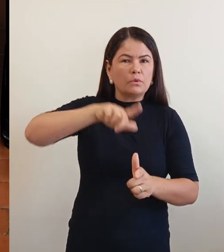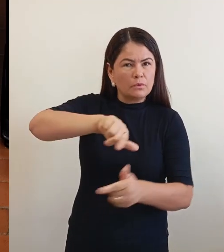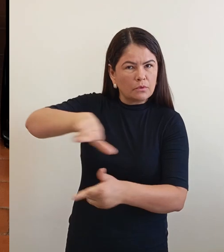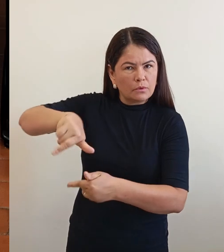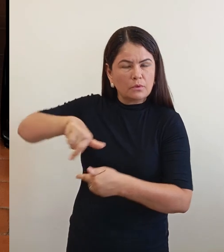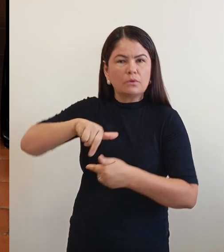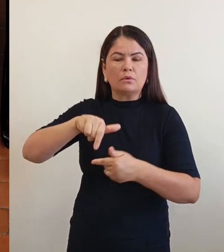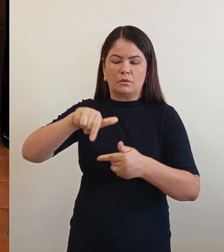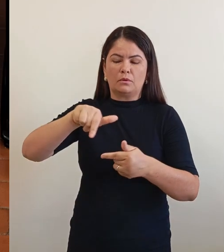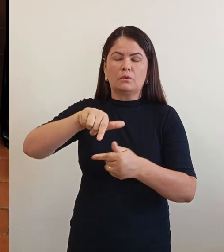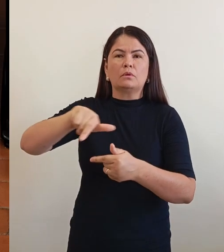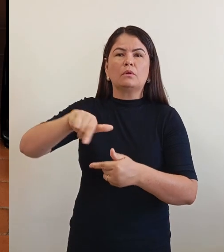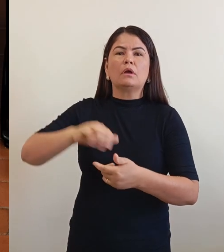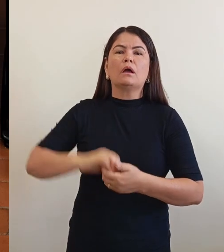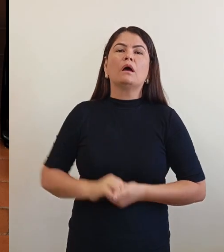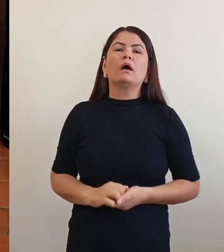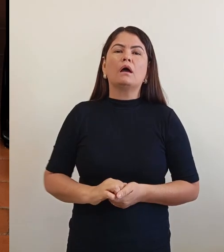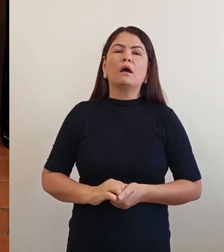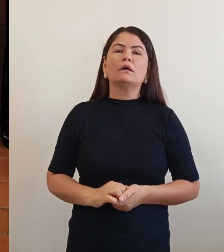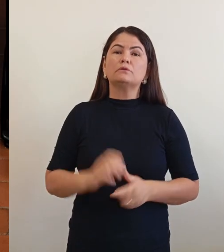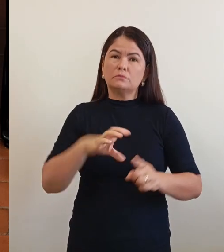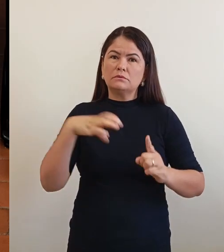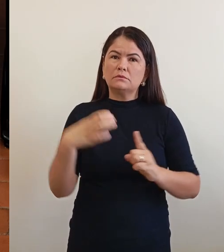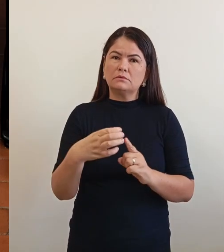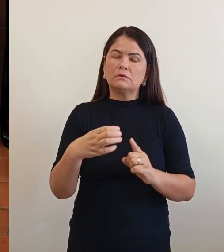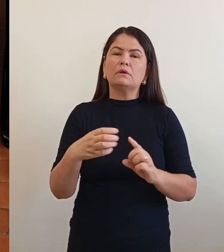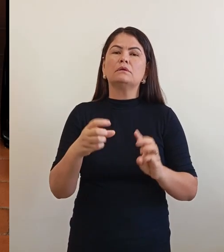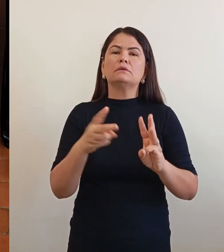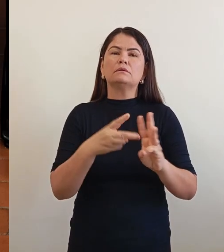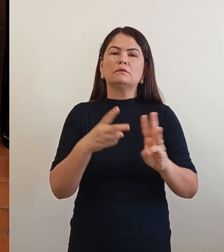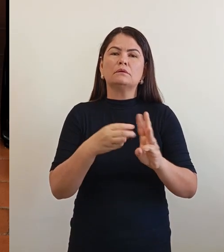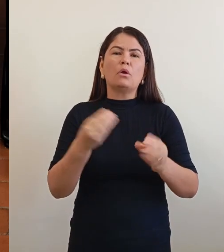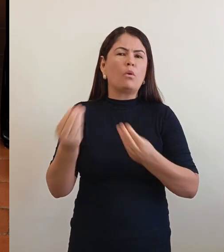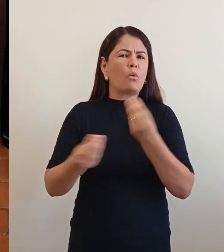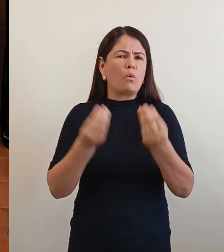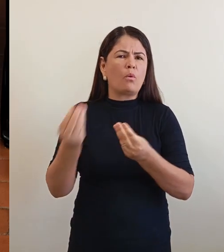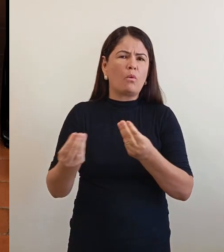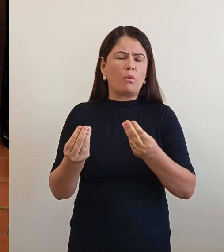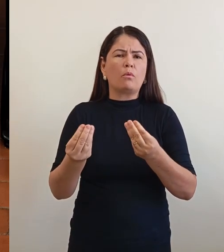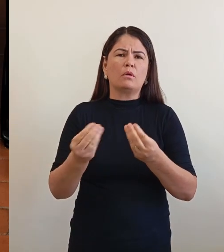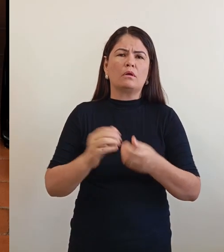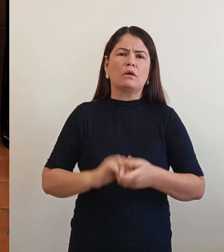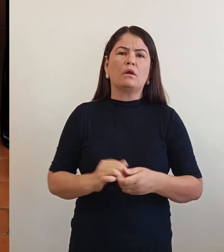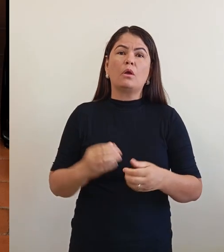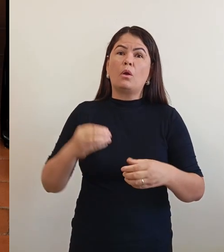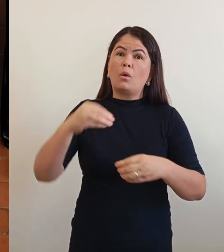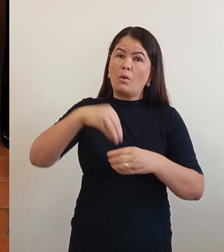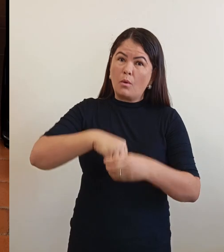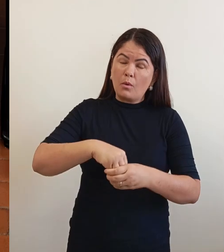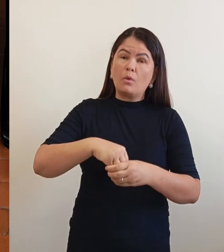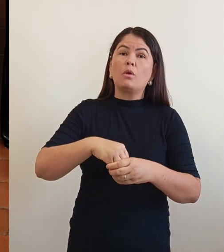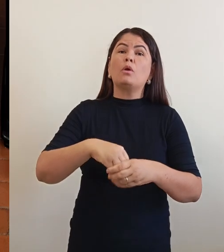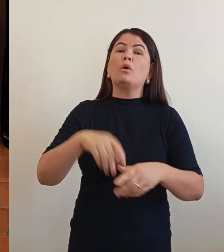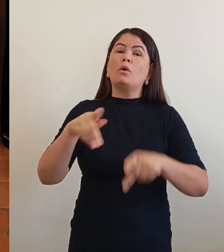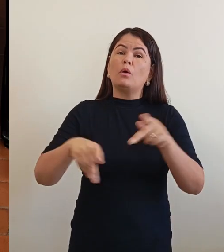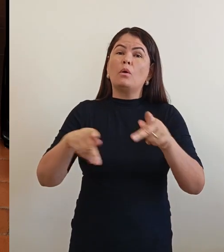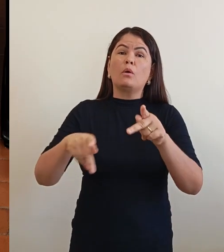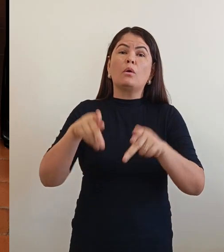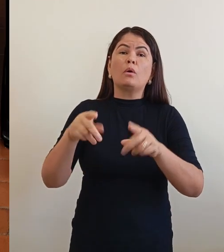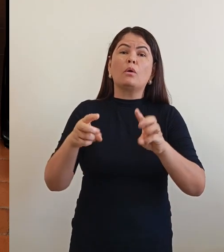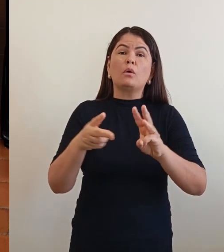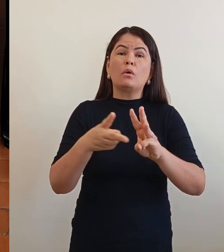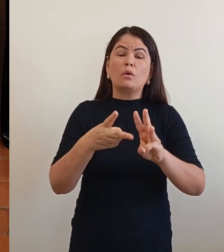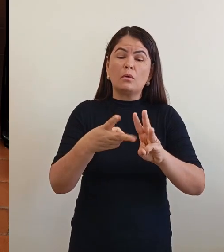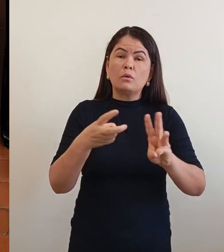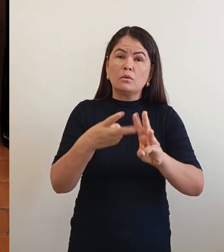indígenas? De que forma o senhor planeja incluir os povos indígenas nos processos de decisão política da